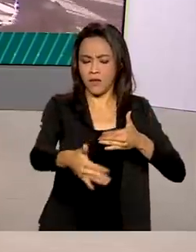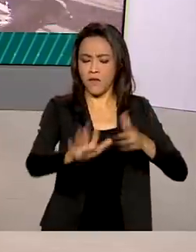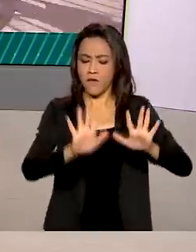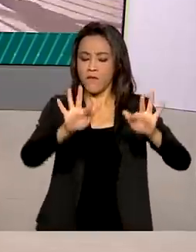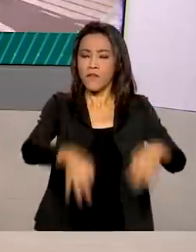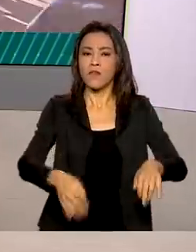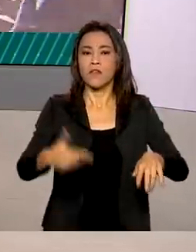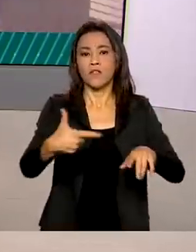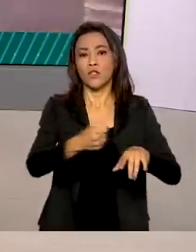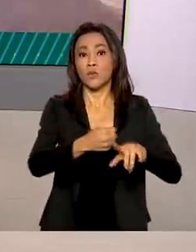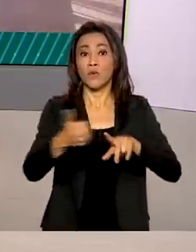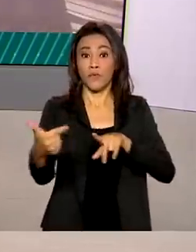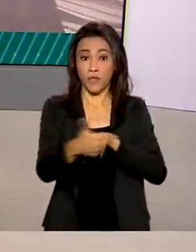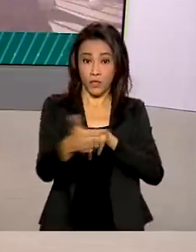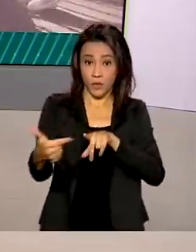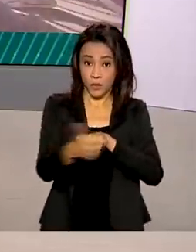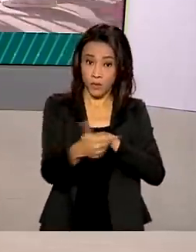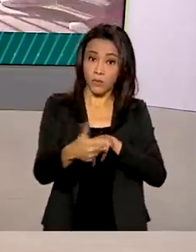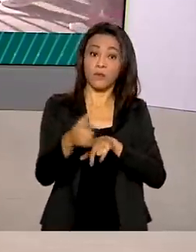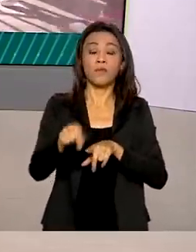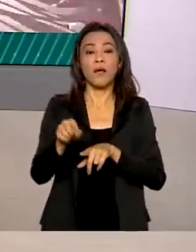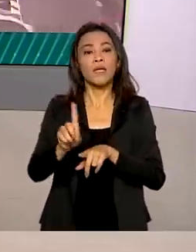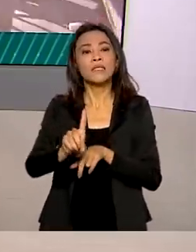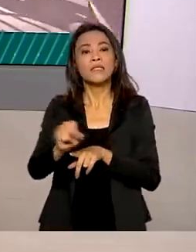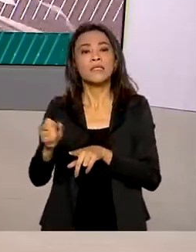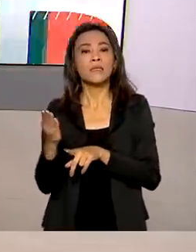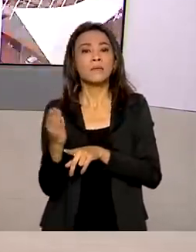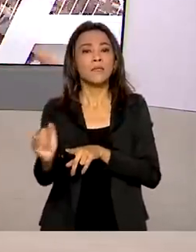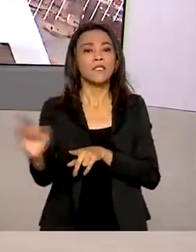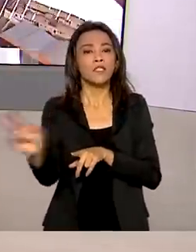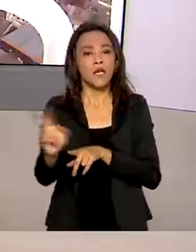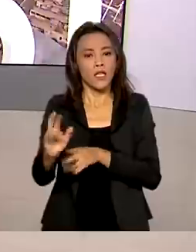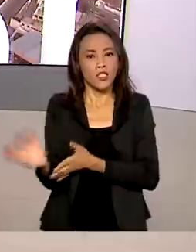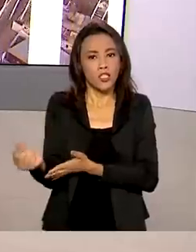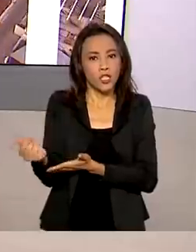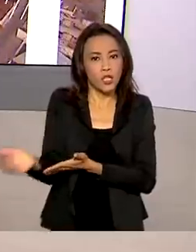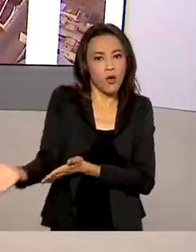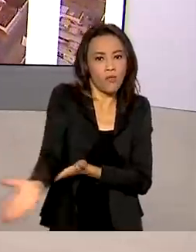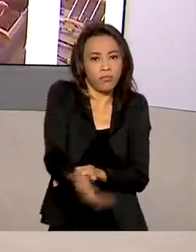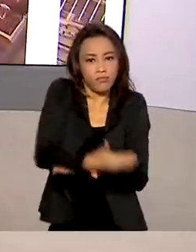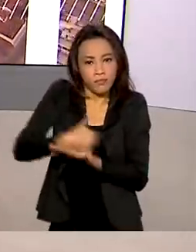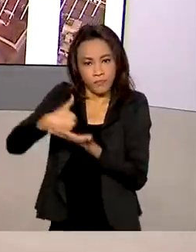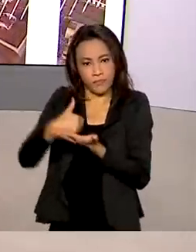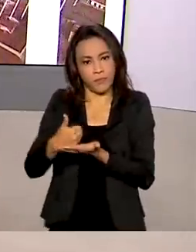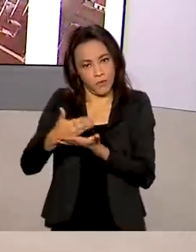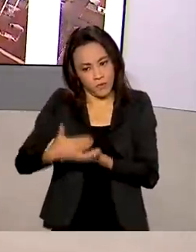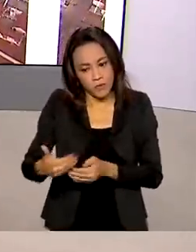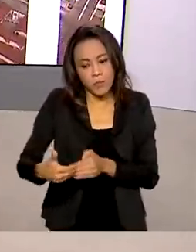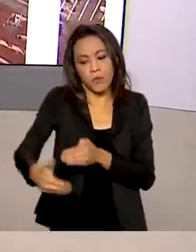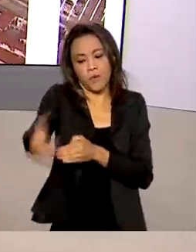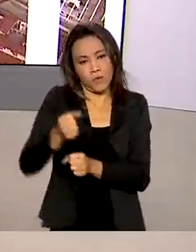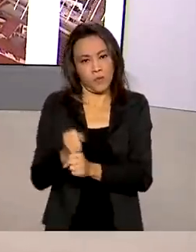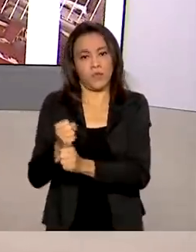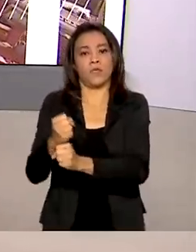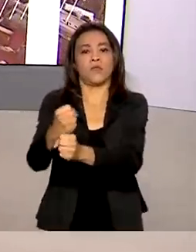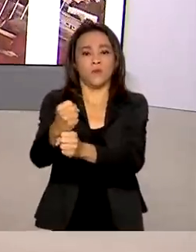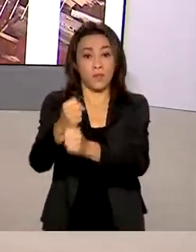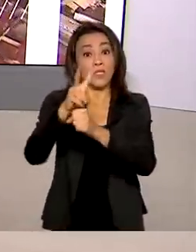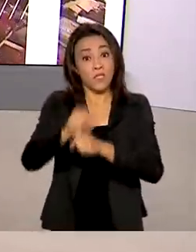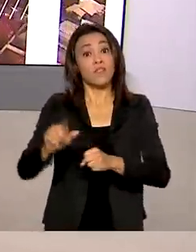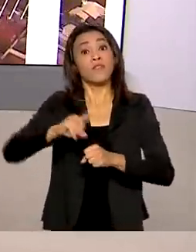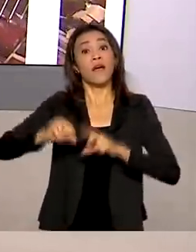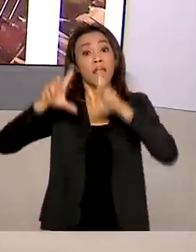2022 com potencial para gerar 100 bilhões de reais em investimentos nos próximos anos. Além disso, representará